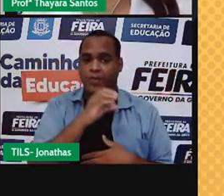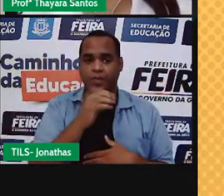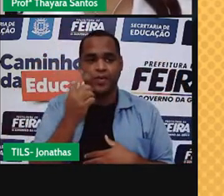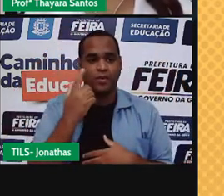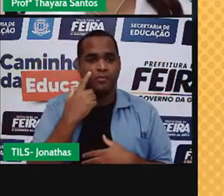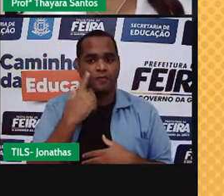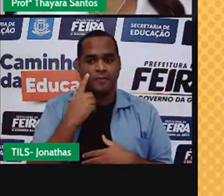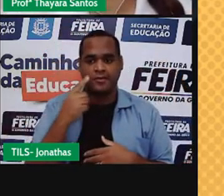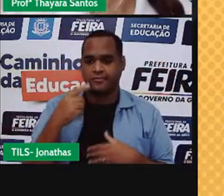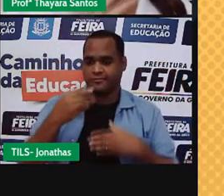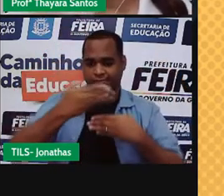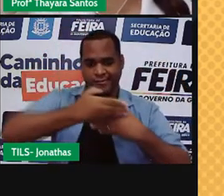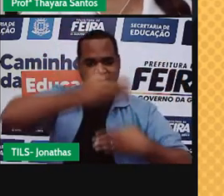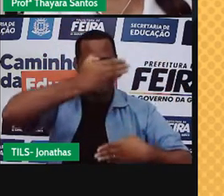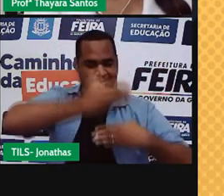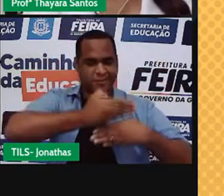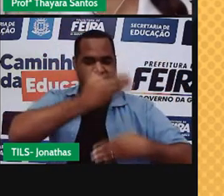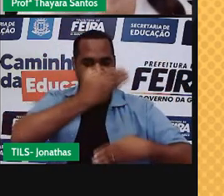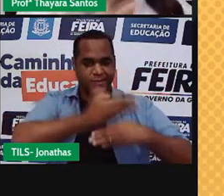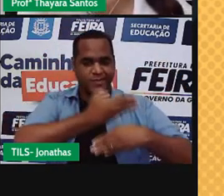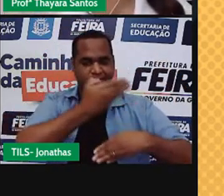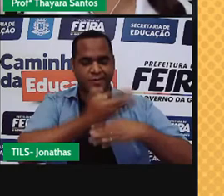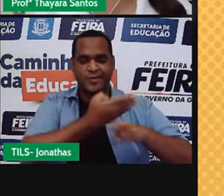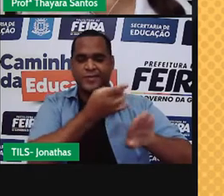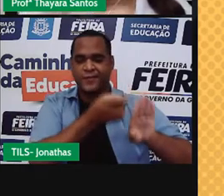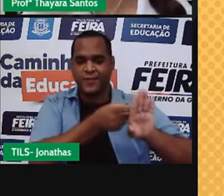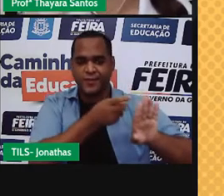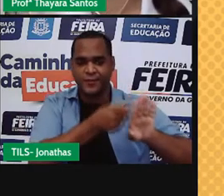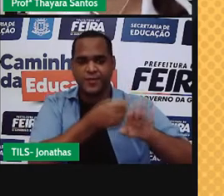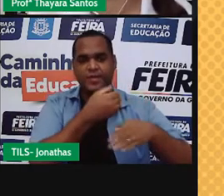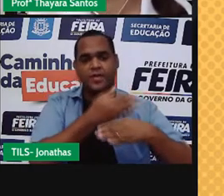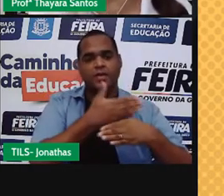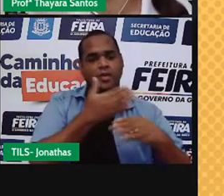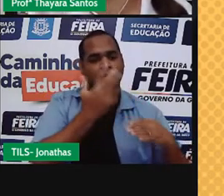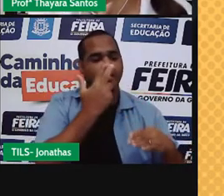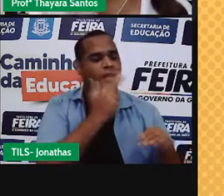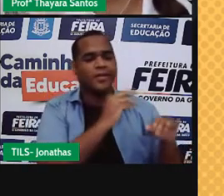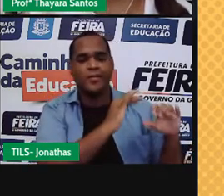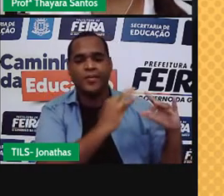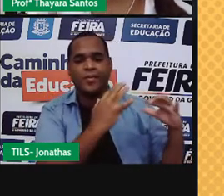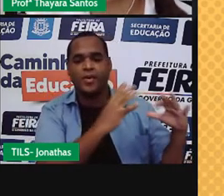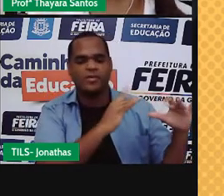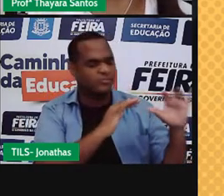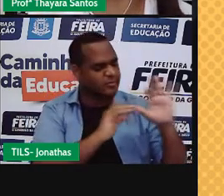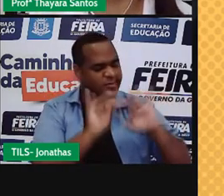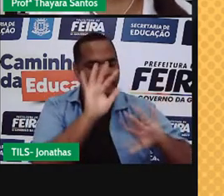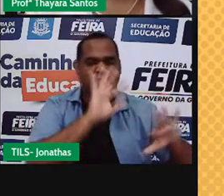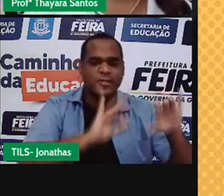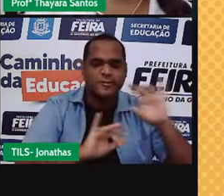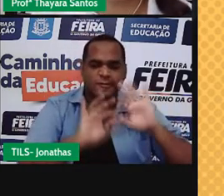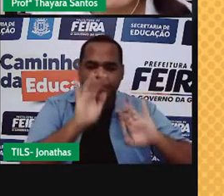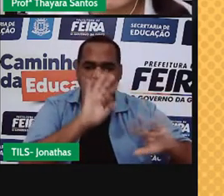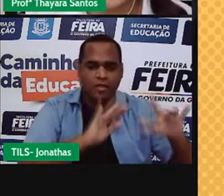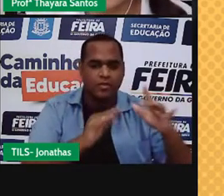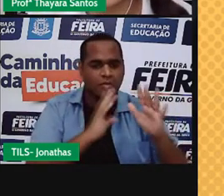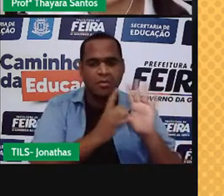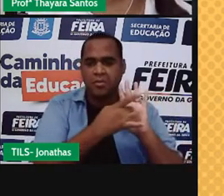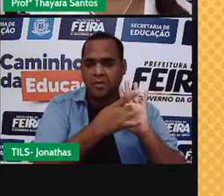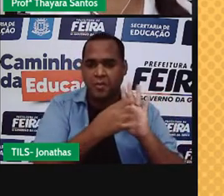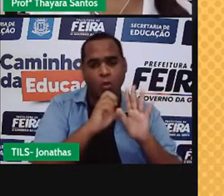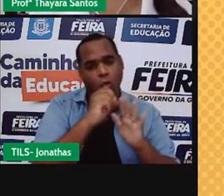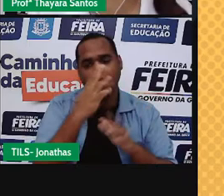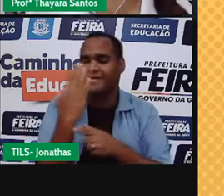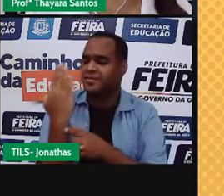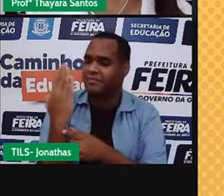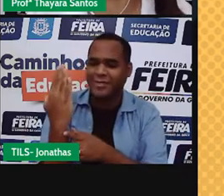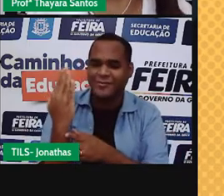olha para o box do banheiro e está um vaporzinho ali, está embaçado o vidro, às vezes o espelho também fica